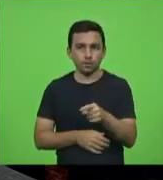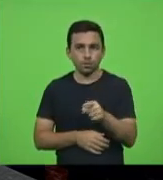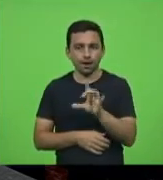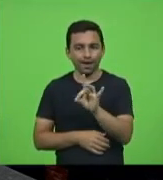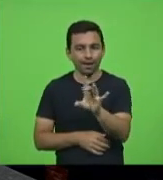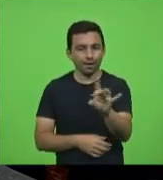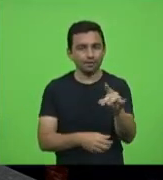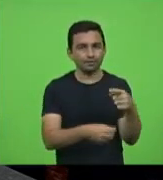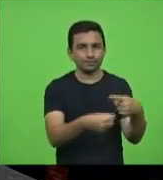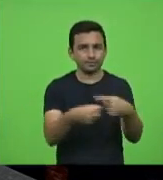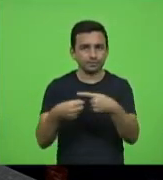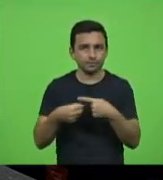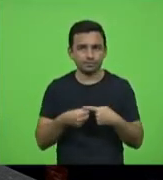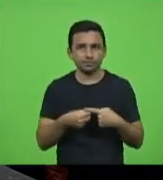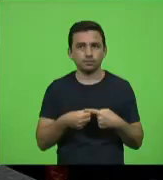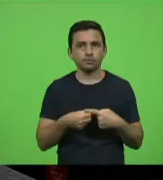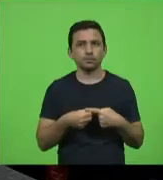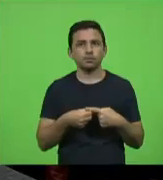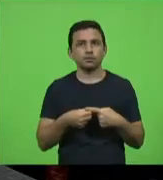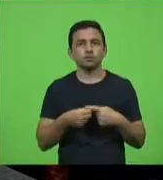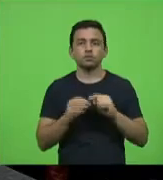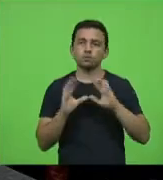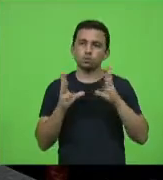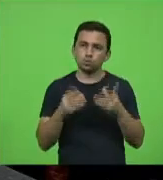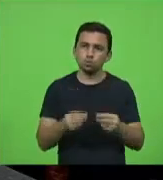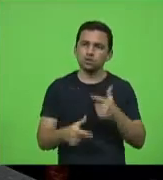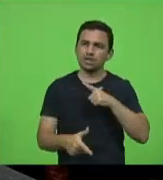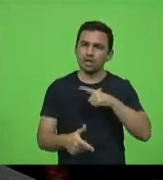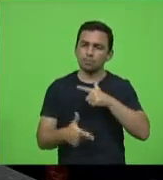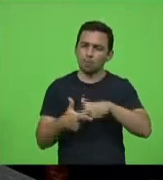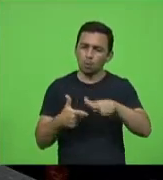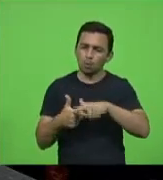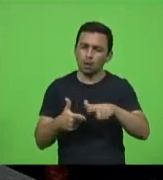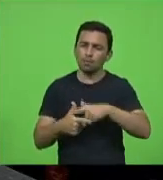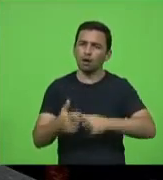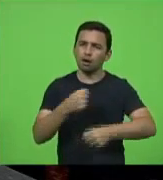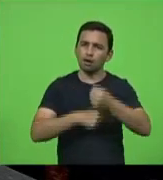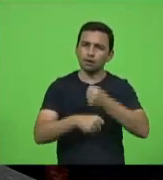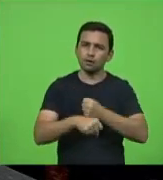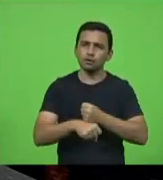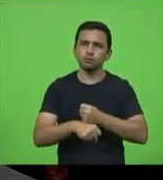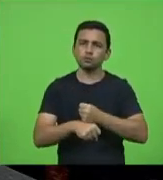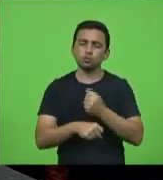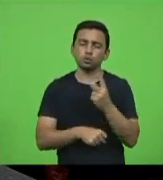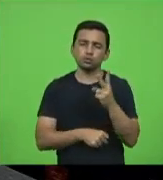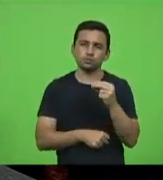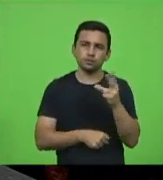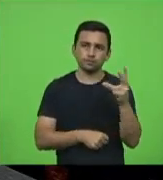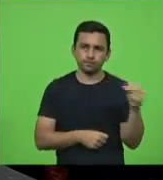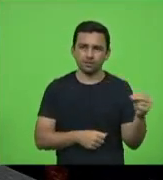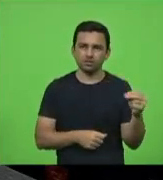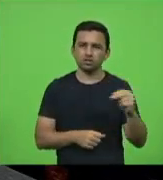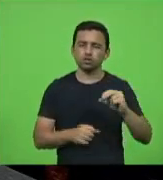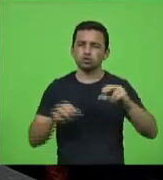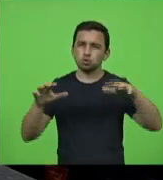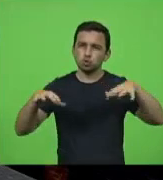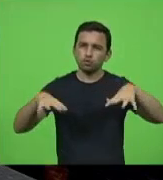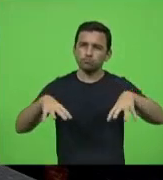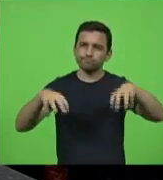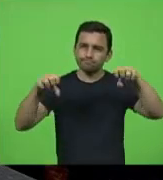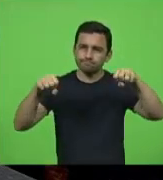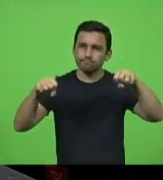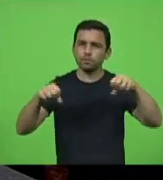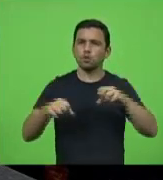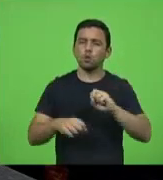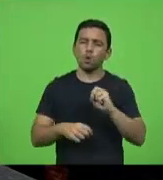desses que sofreram calamidade pública no ano de 2020 de estiagem ou outro tipo de